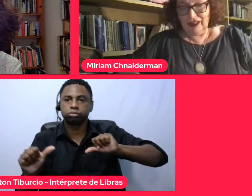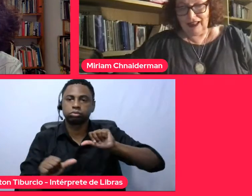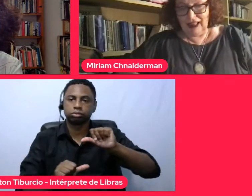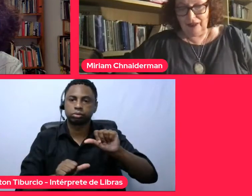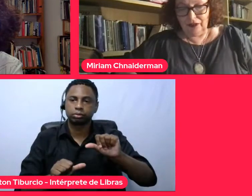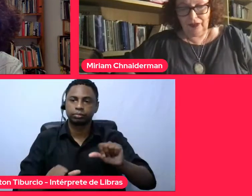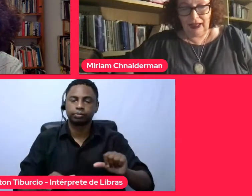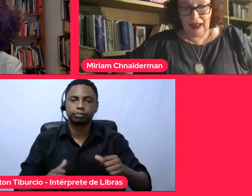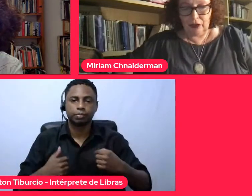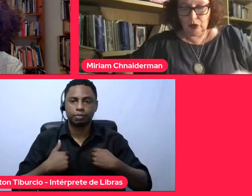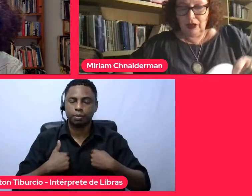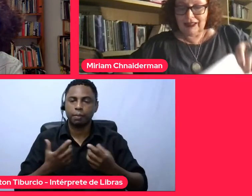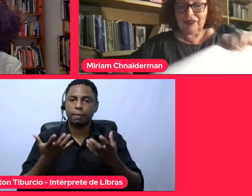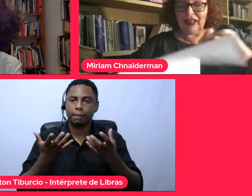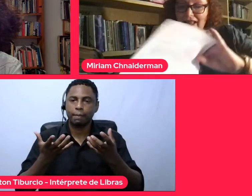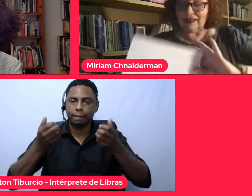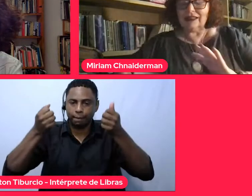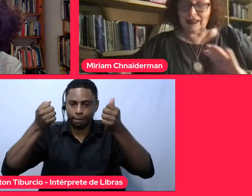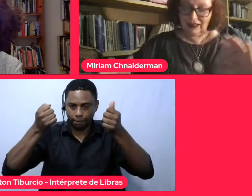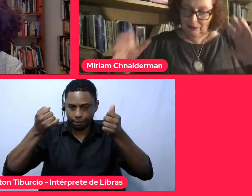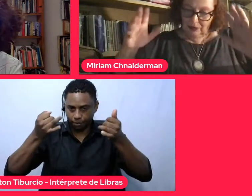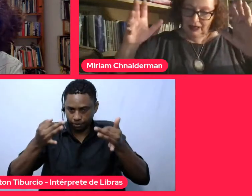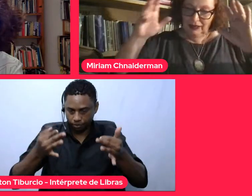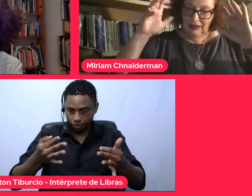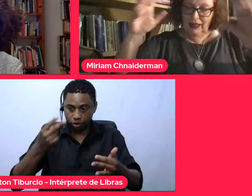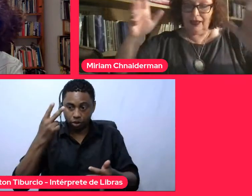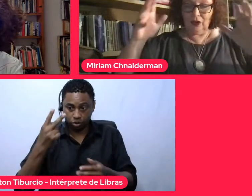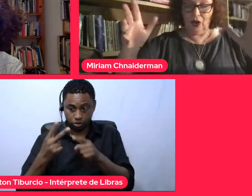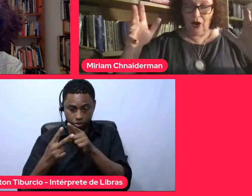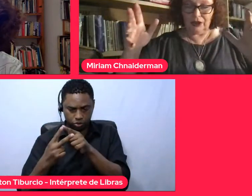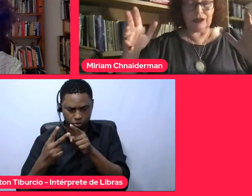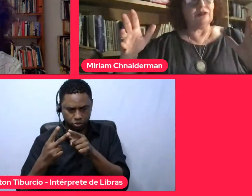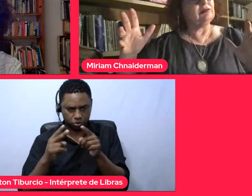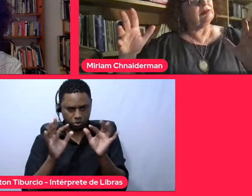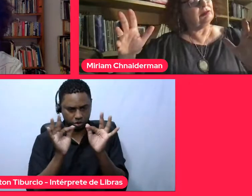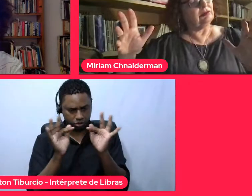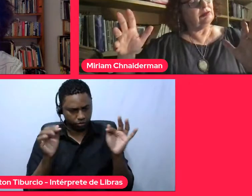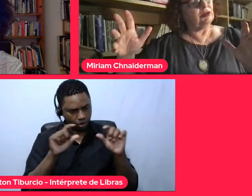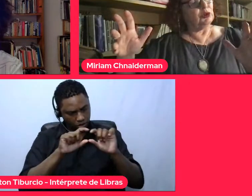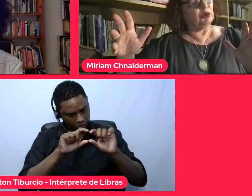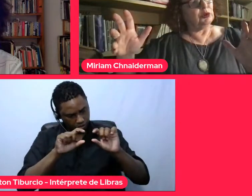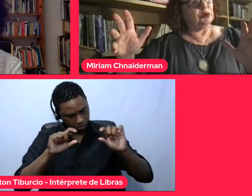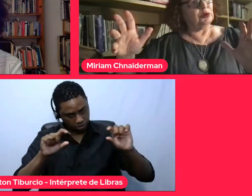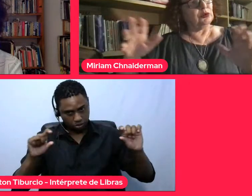eu queria falar duas frases que também se recortam